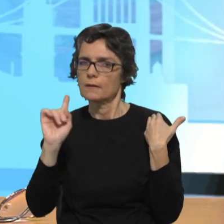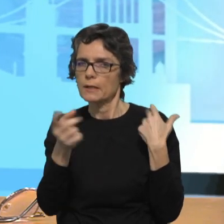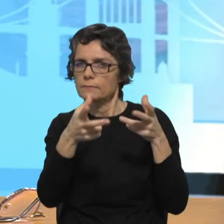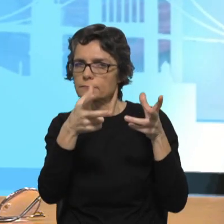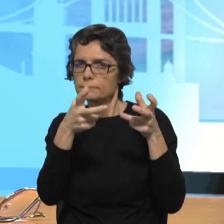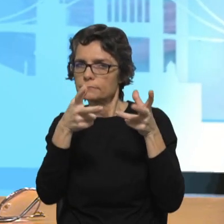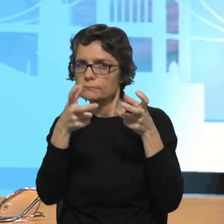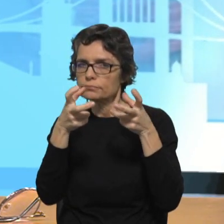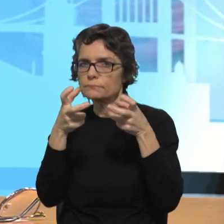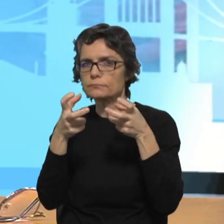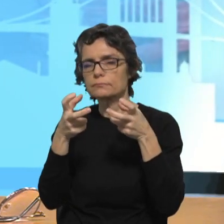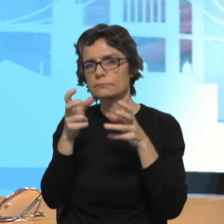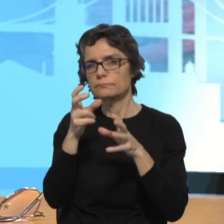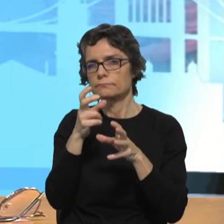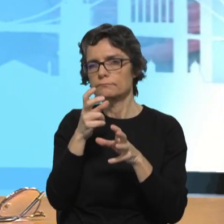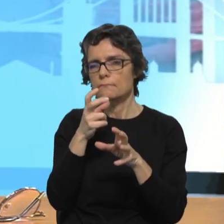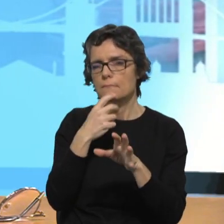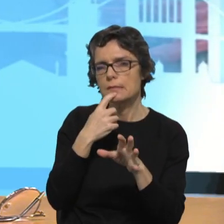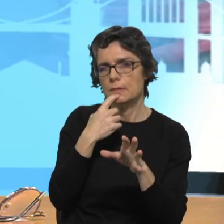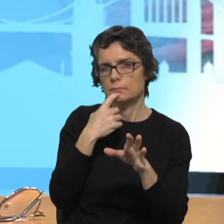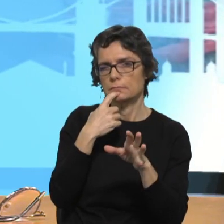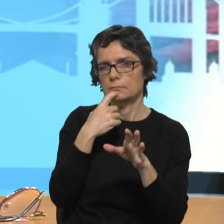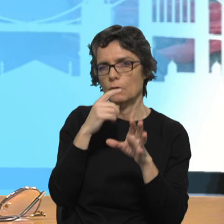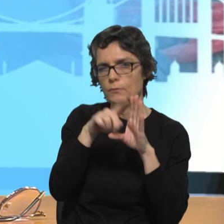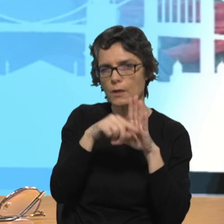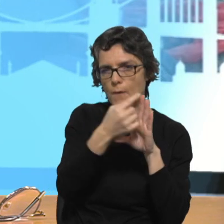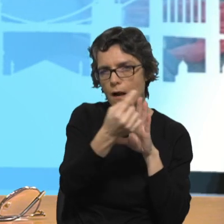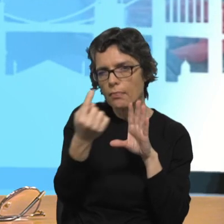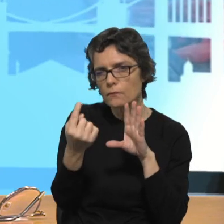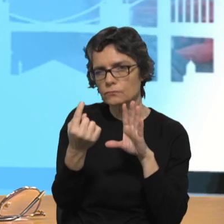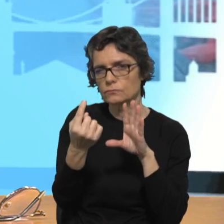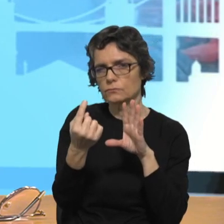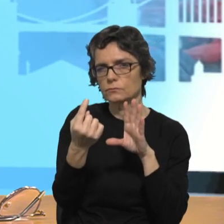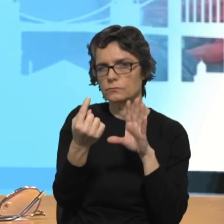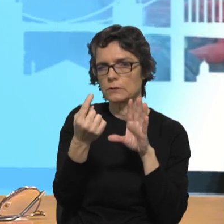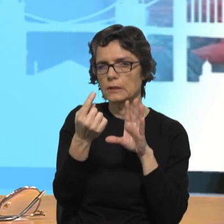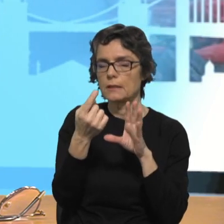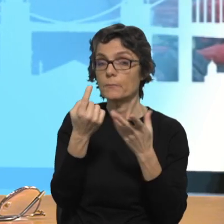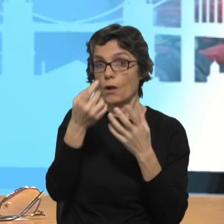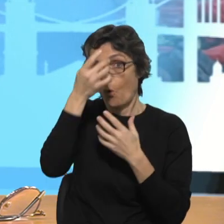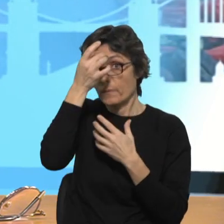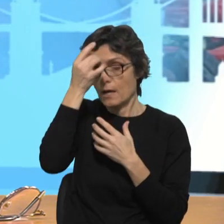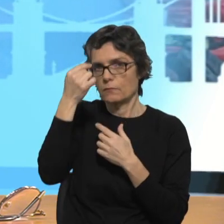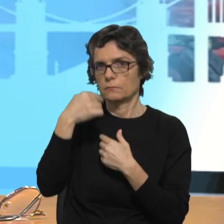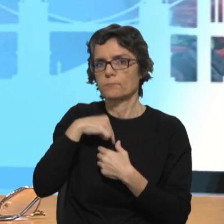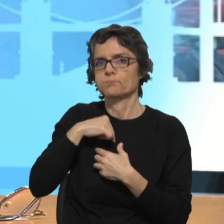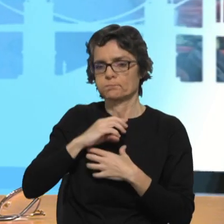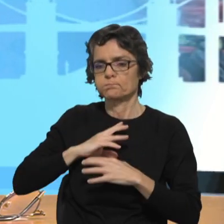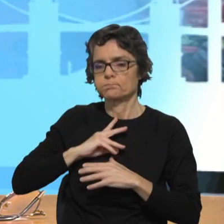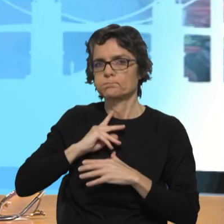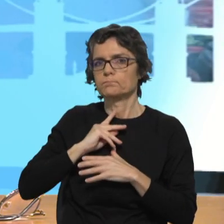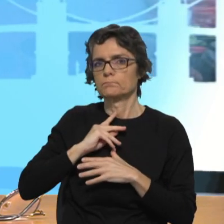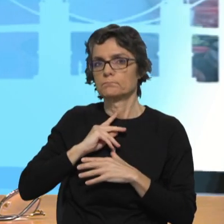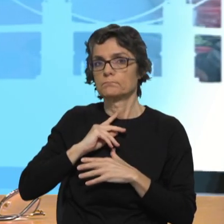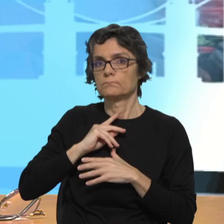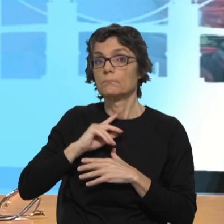a escutar com espírito crítico, verdadeiramente, não é? Para construir, enfim, uma opinião que possa ser depois... que nos